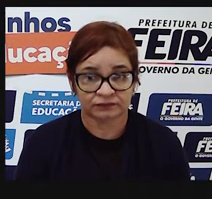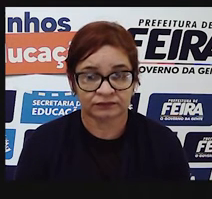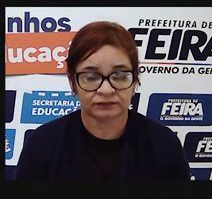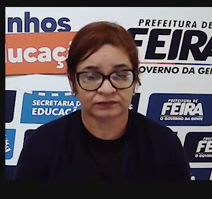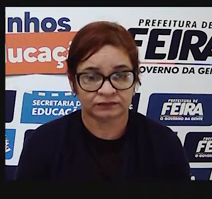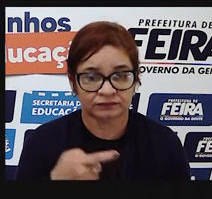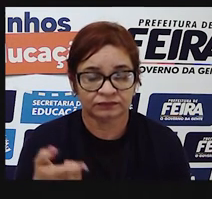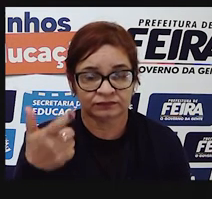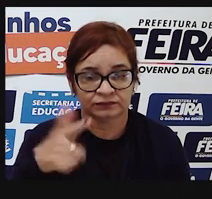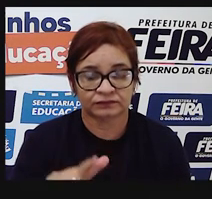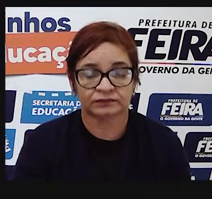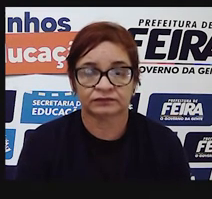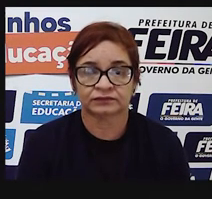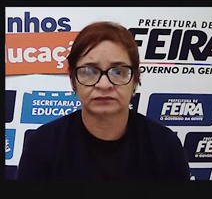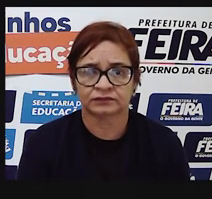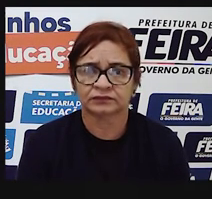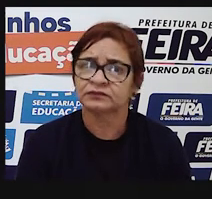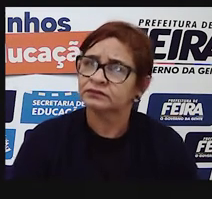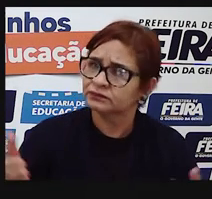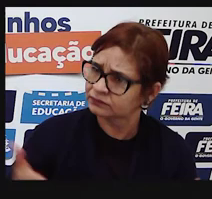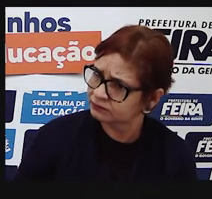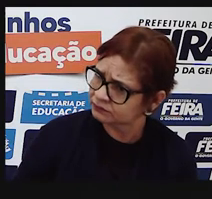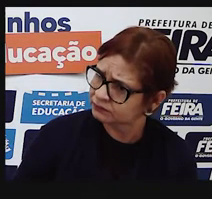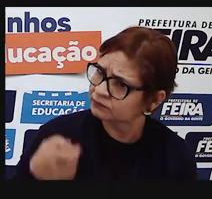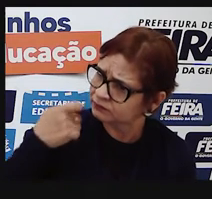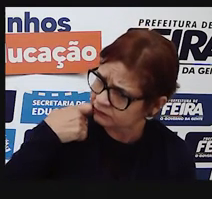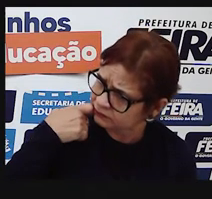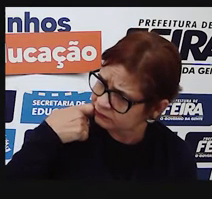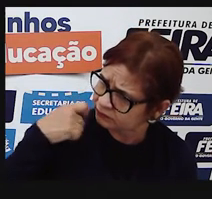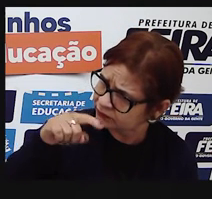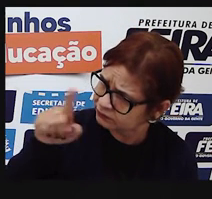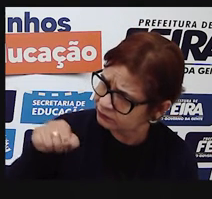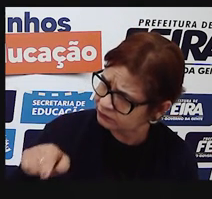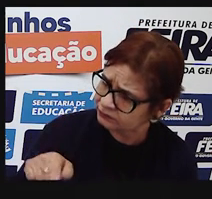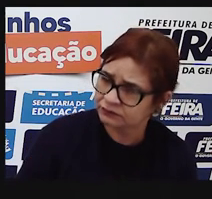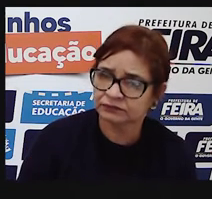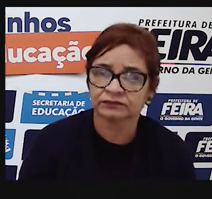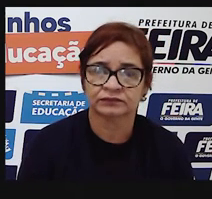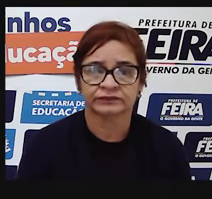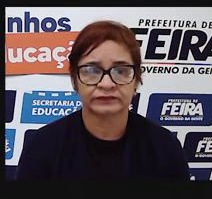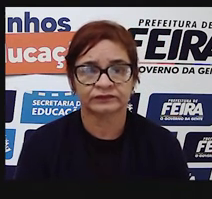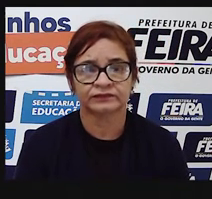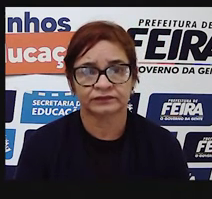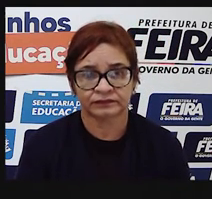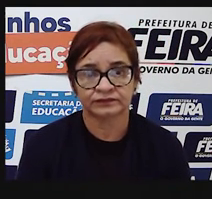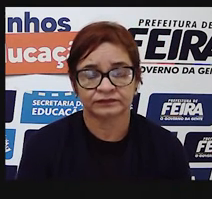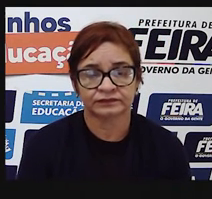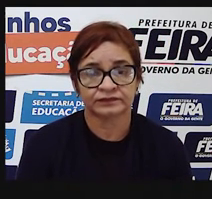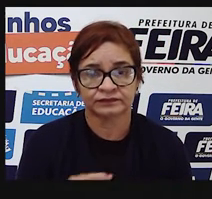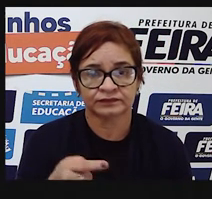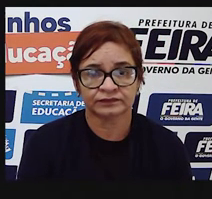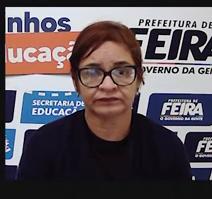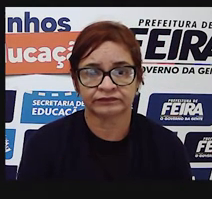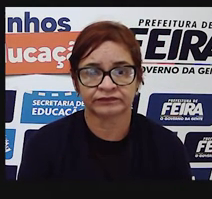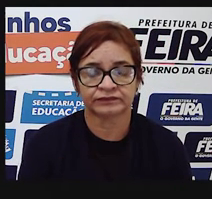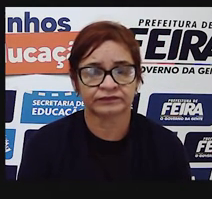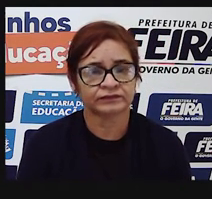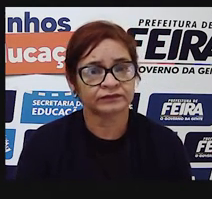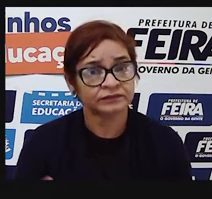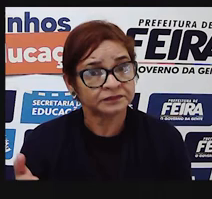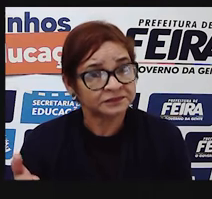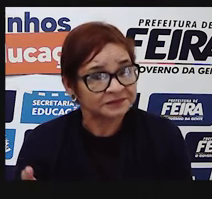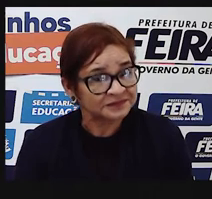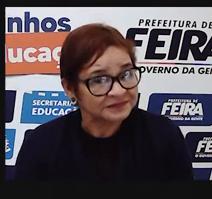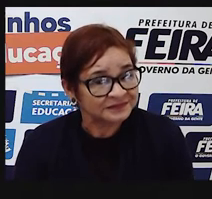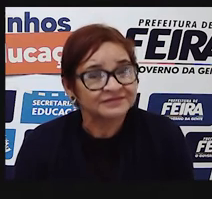entonação na pergunta. Hoje é sexta. E vou mudar de entonação na exclamação. Hoje